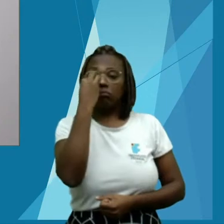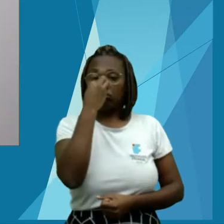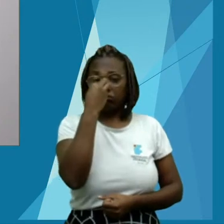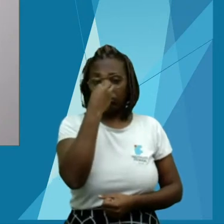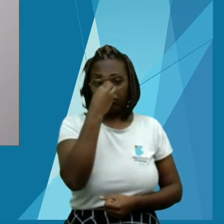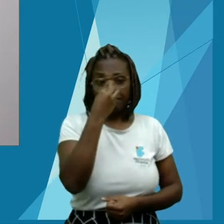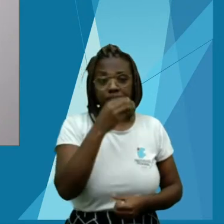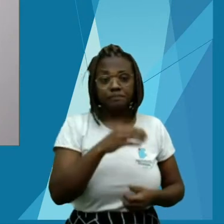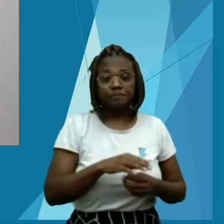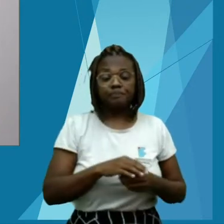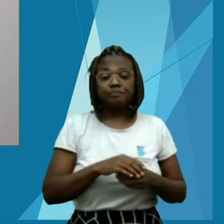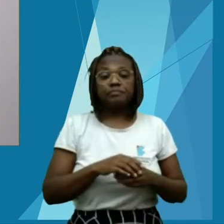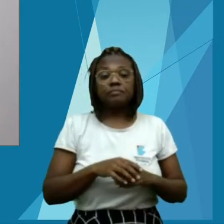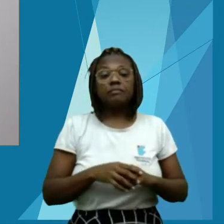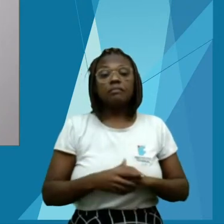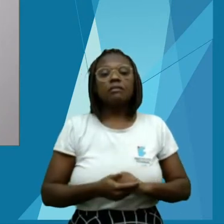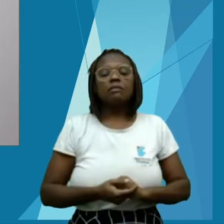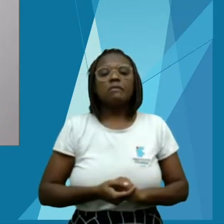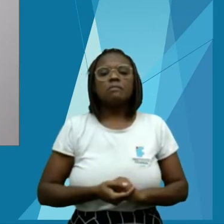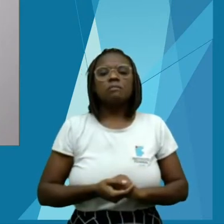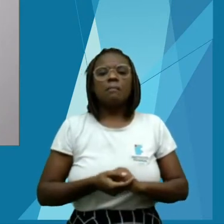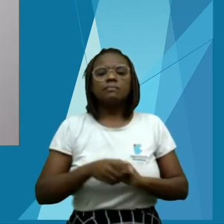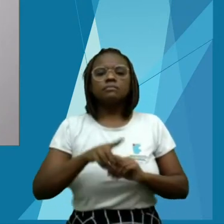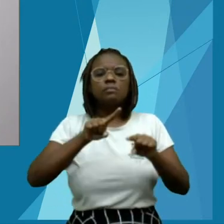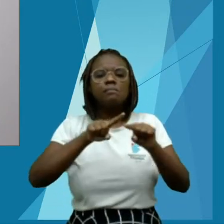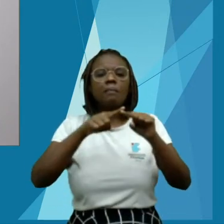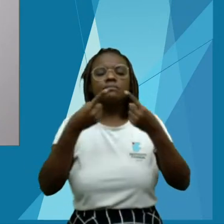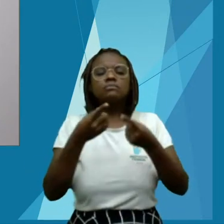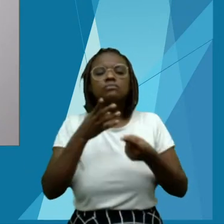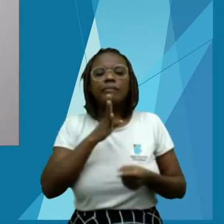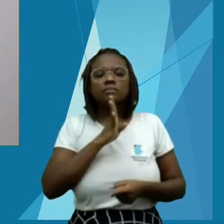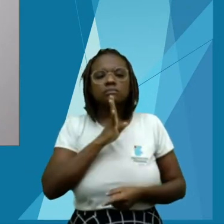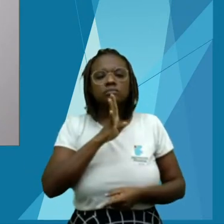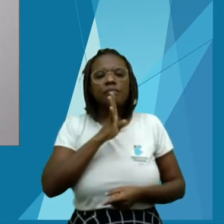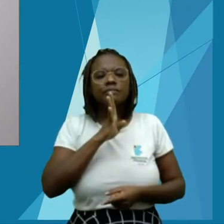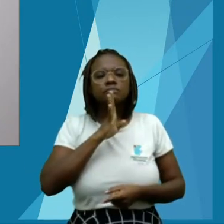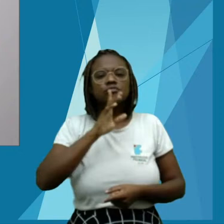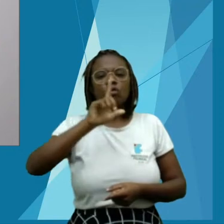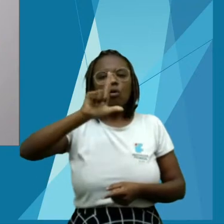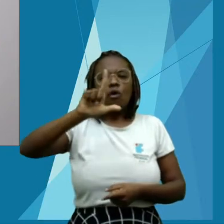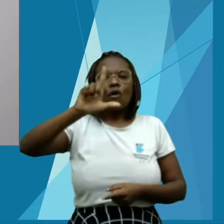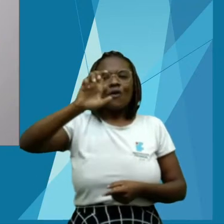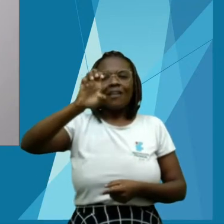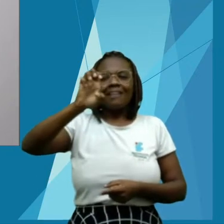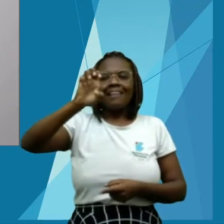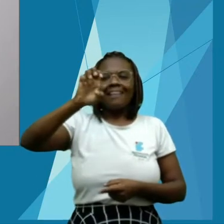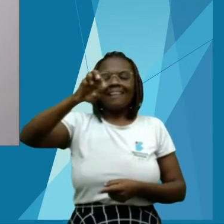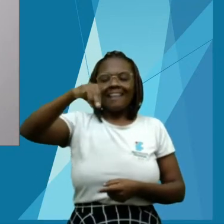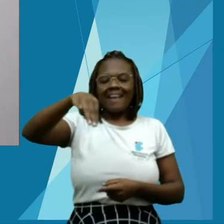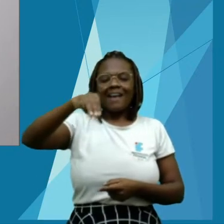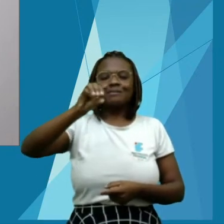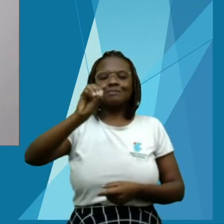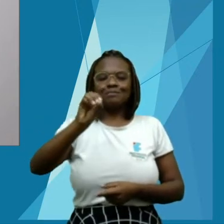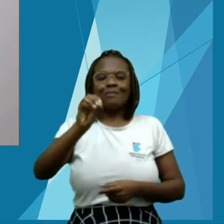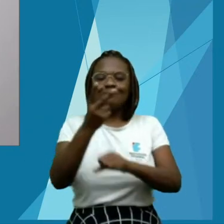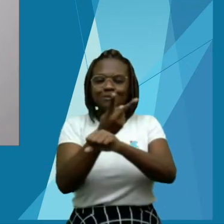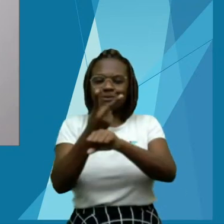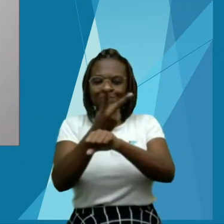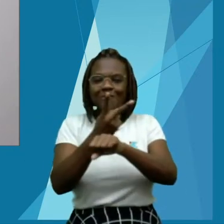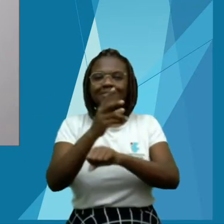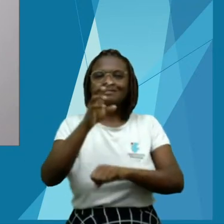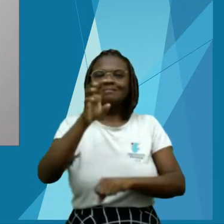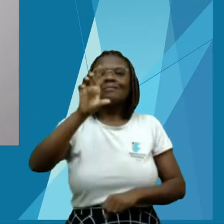eles reproduzissem no laboratório e testei alguns alimentos com os filhotes, os alevinos.